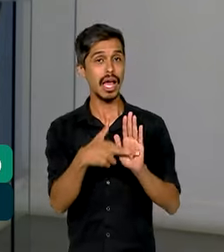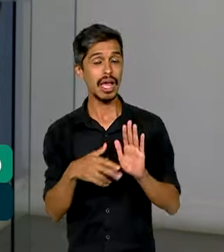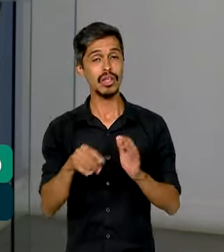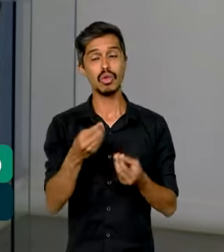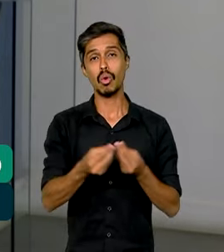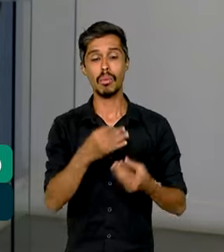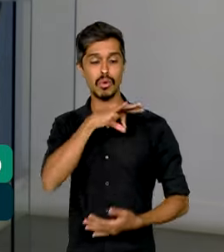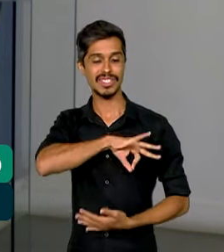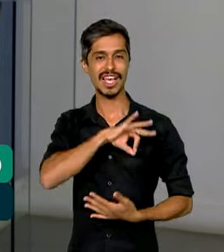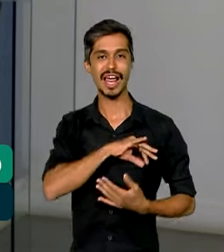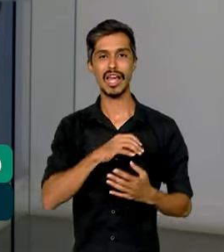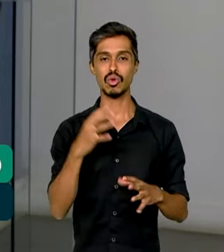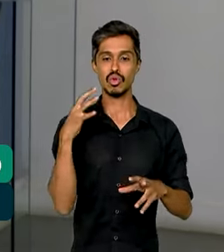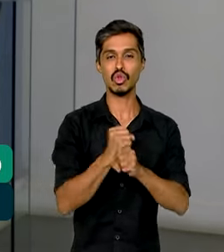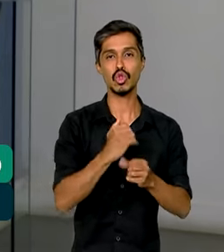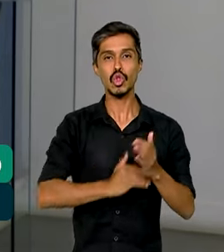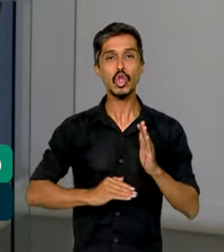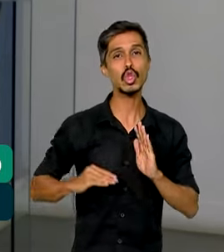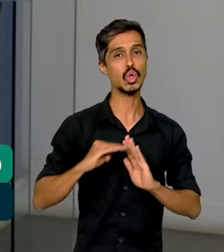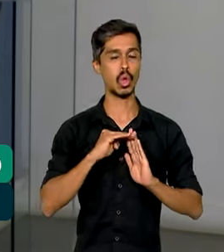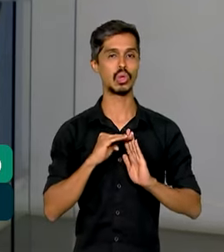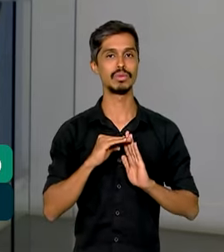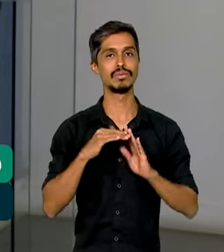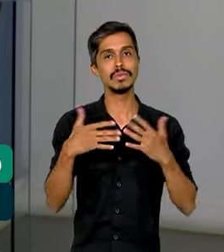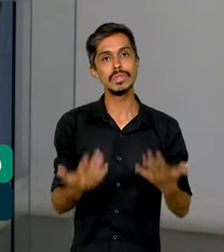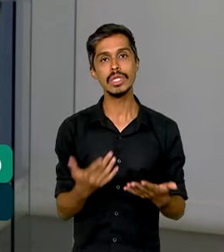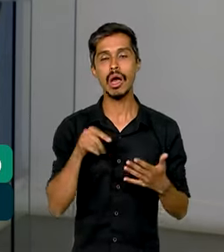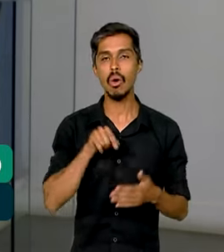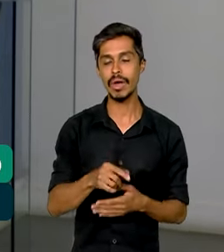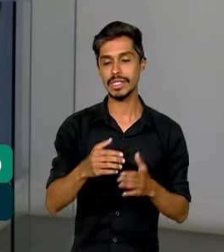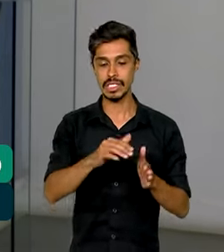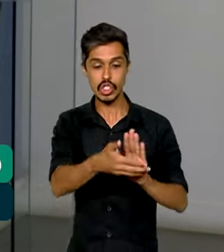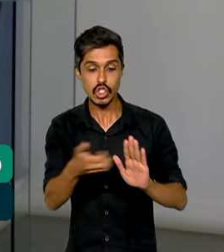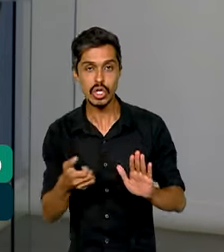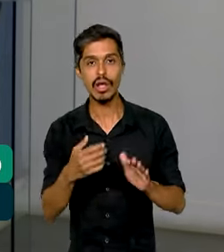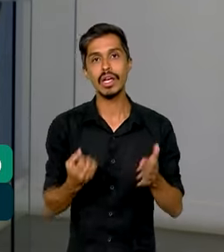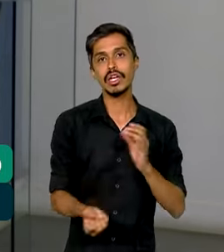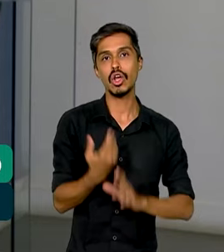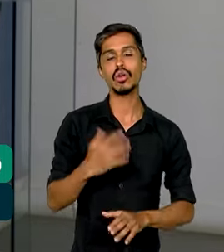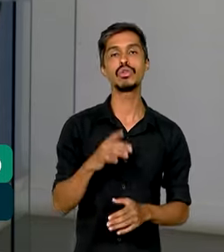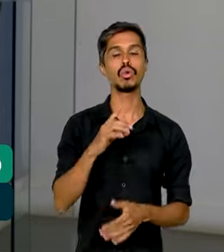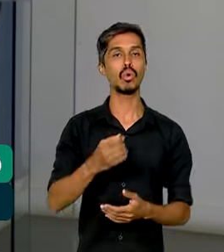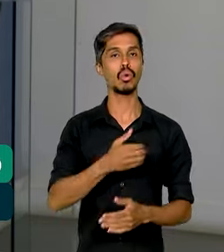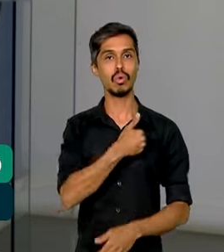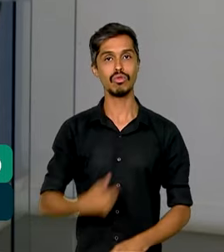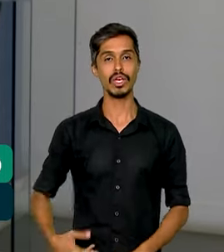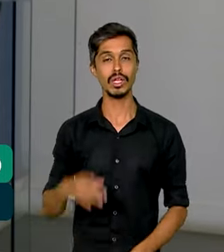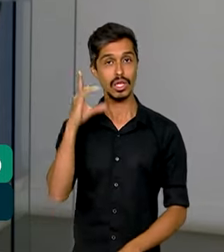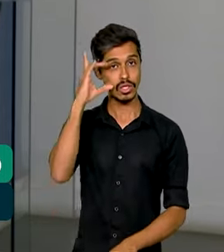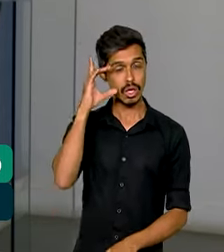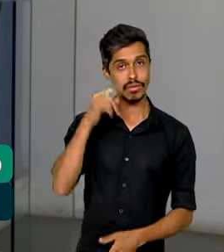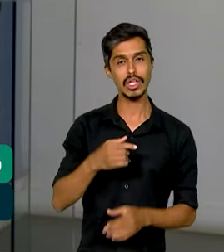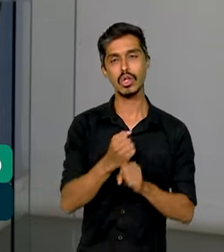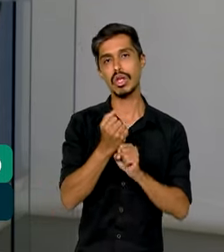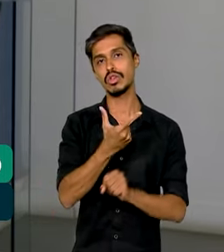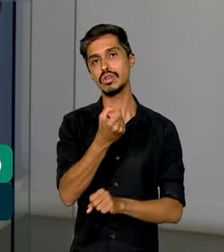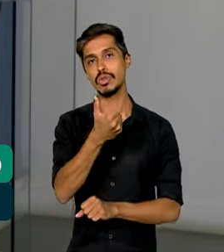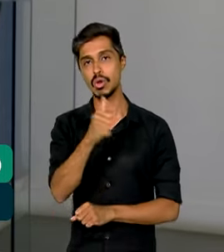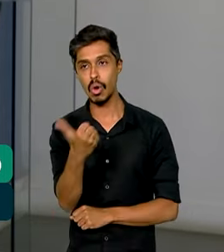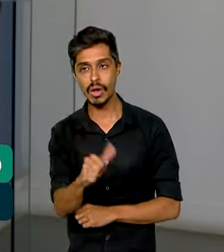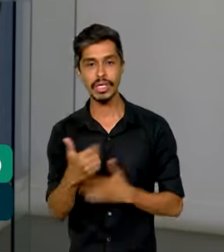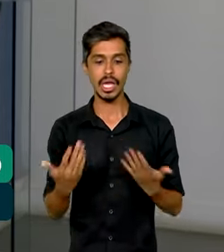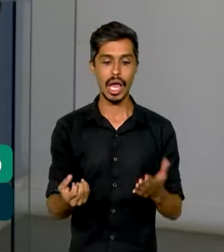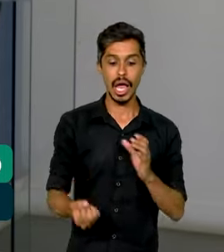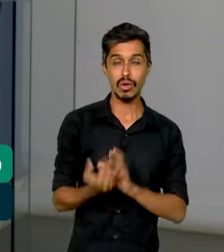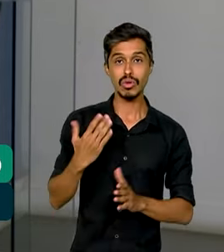com o faturamento dessas empresas. Essa isenção foi criada no governo Dilma Rousseff em 2011, atingiu seu ápice